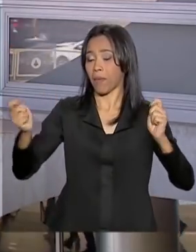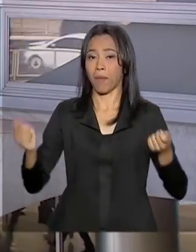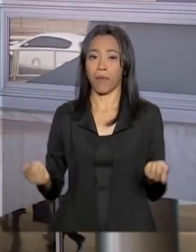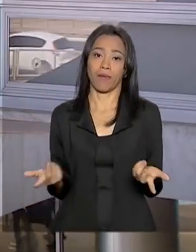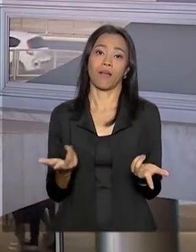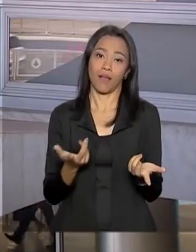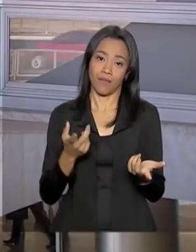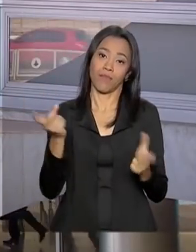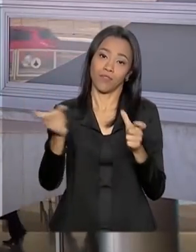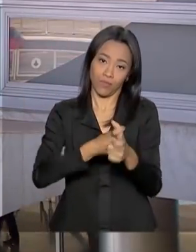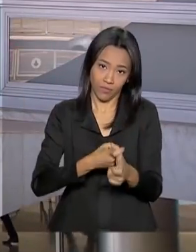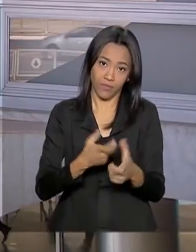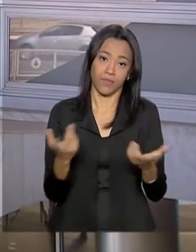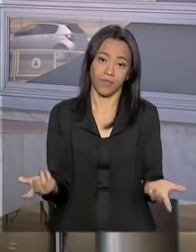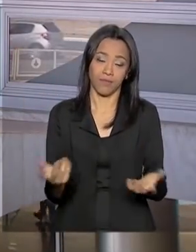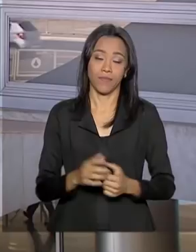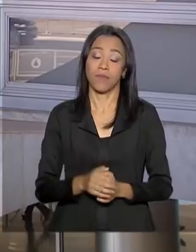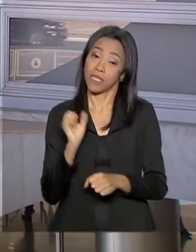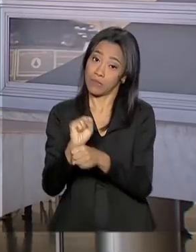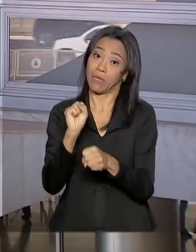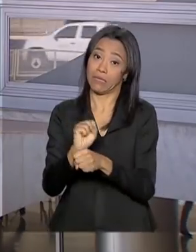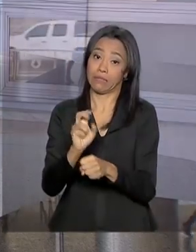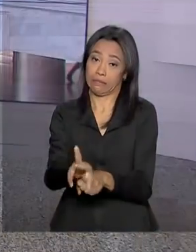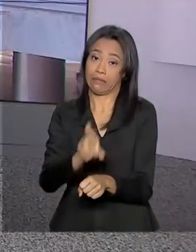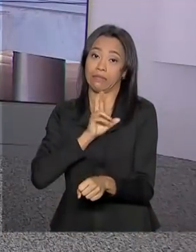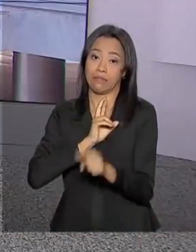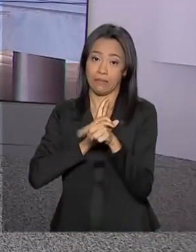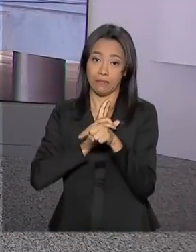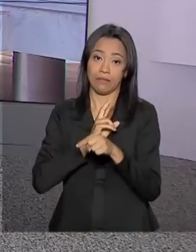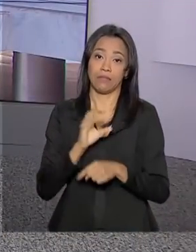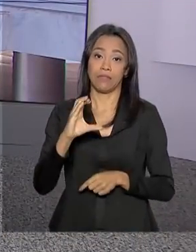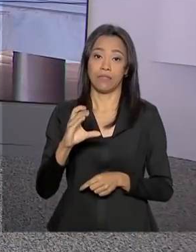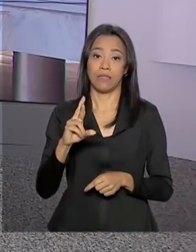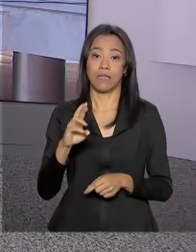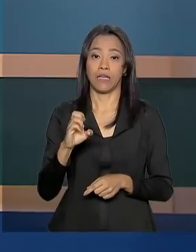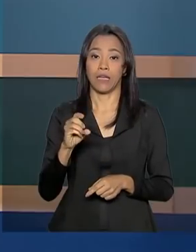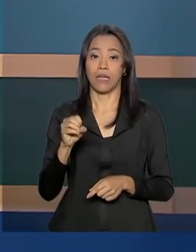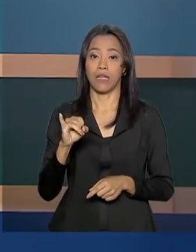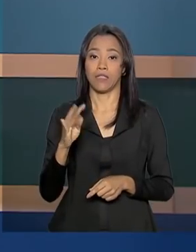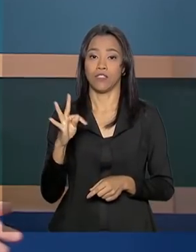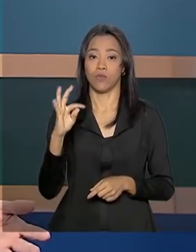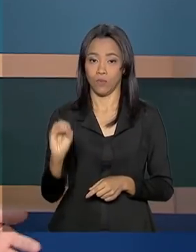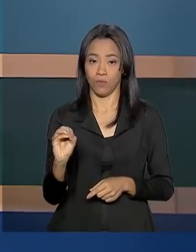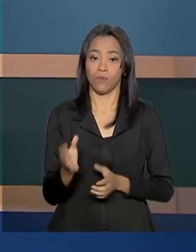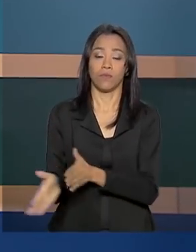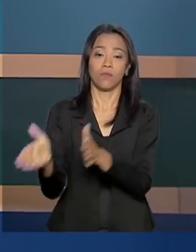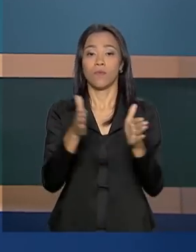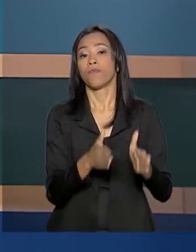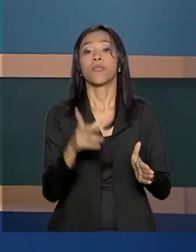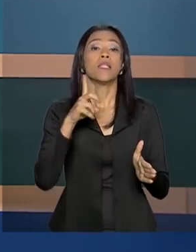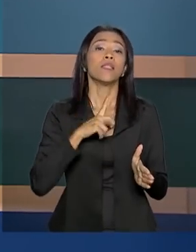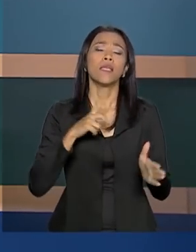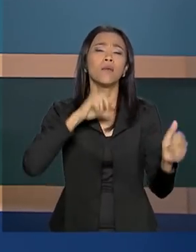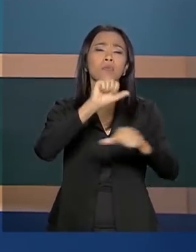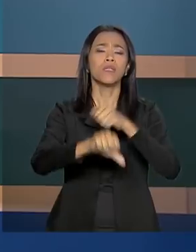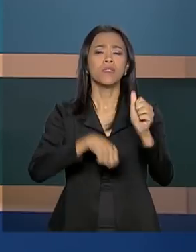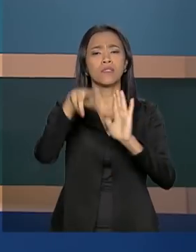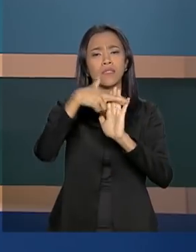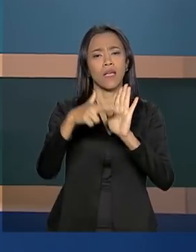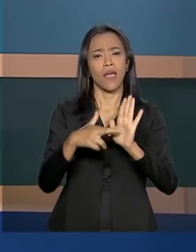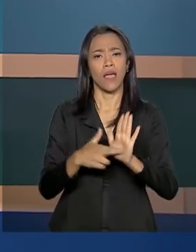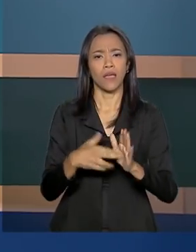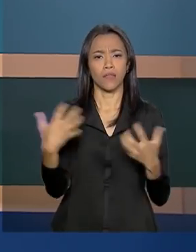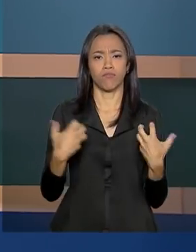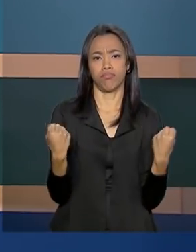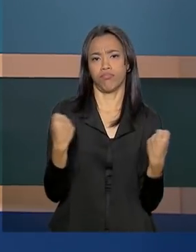crédito suplementar. É isso, Carla, eu volto com você. Obrigada, Selma. Vem aí mudanças para os motoristas. O presidente